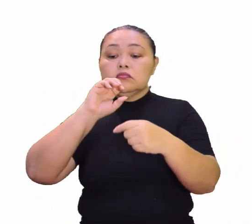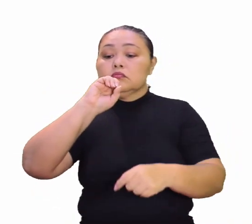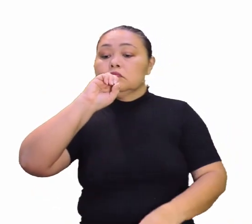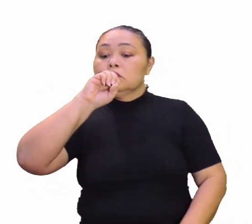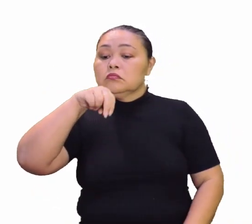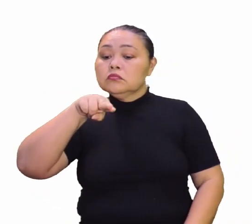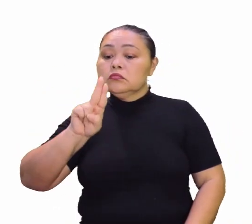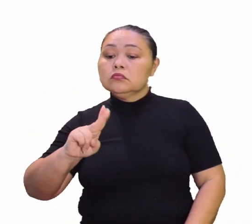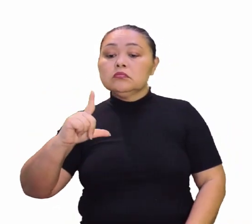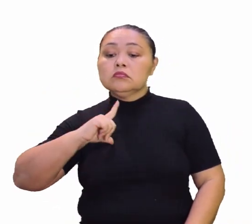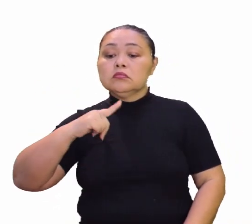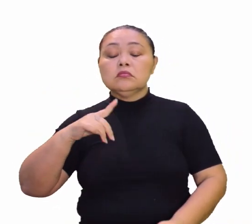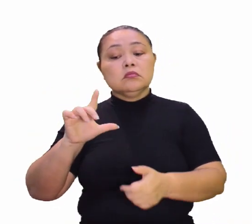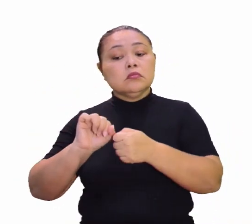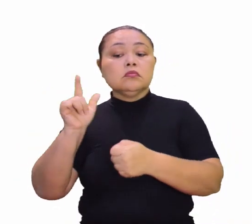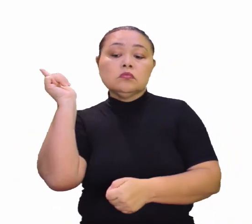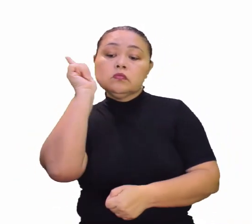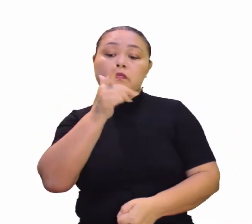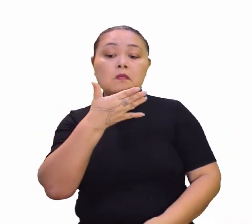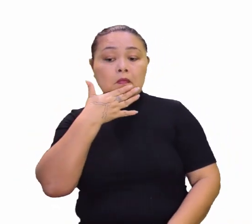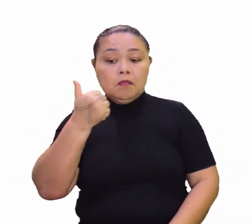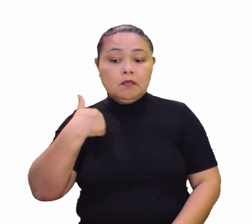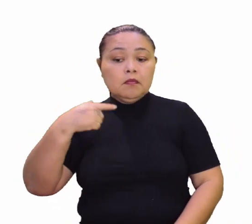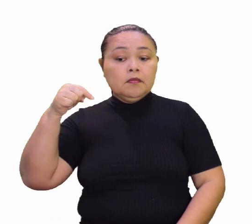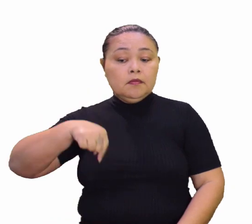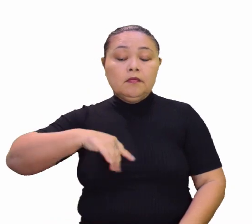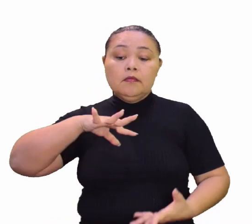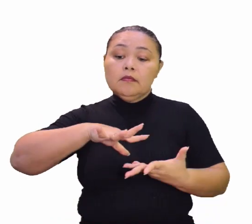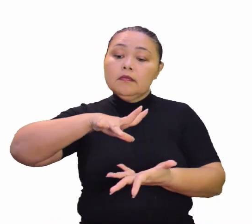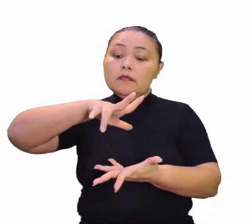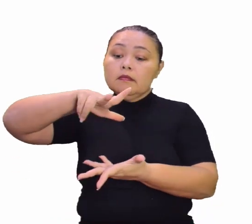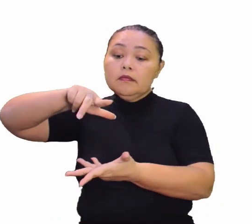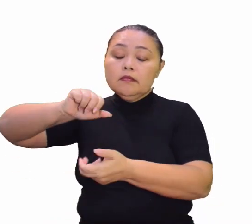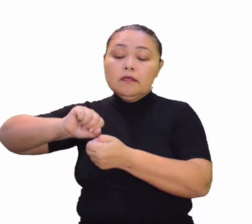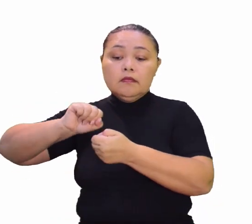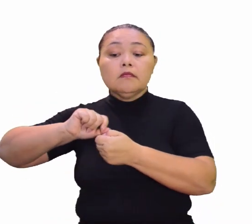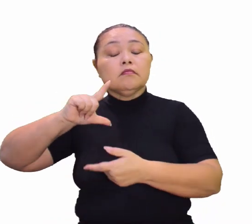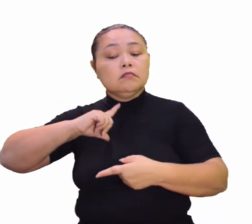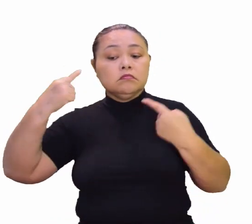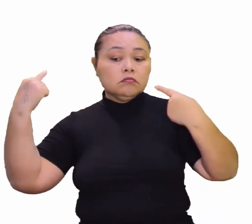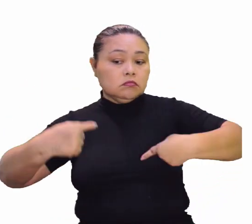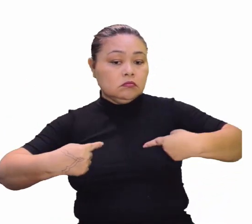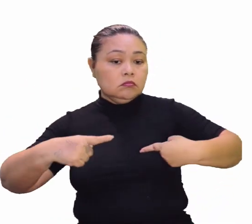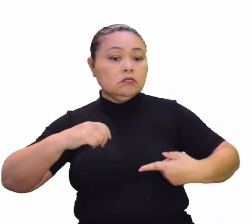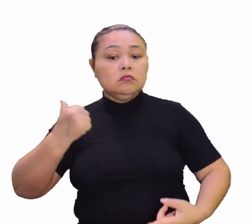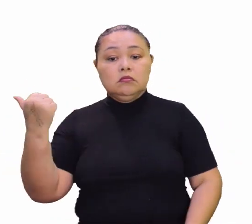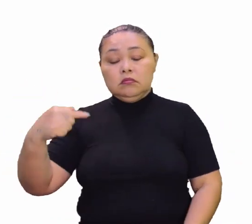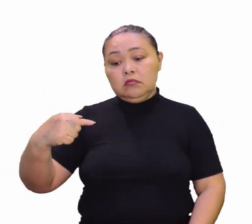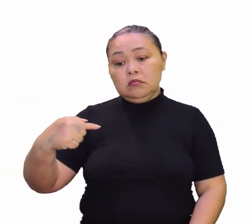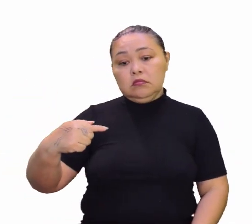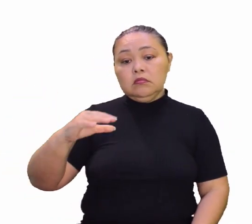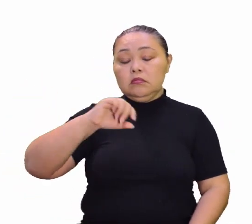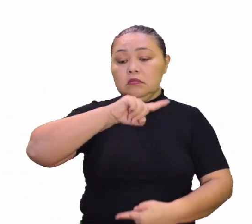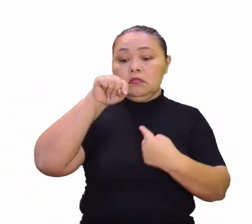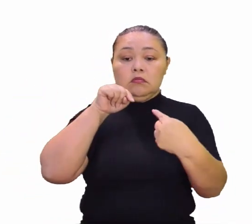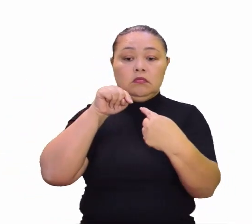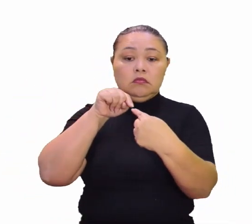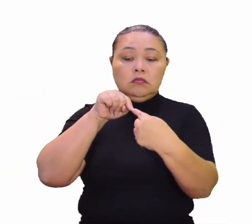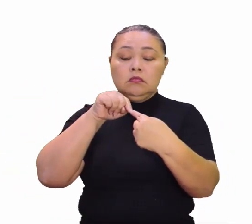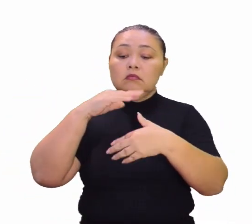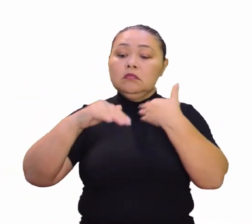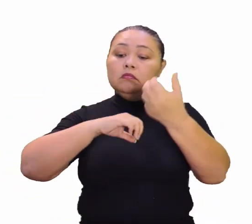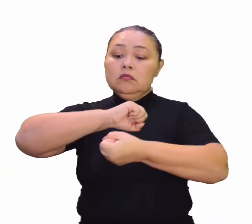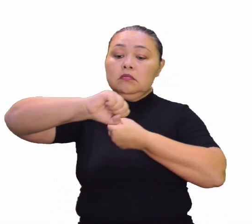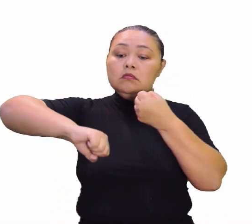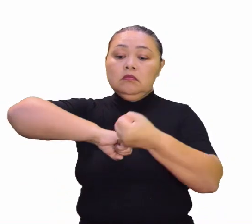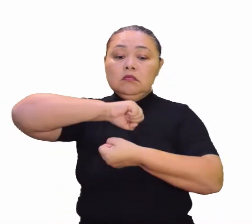ONU já conseguiram melhorar no mundo. Mas nós temos ainda grandes desafios. Então, 17 objetivos de